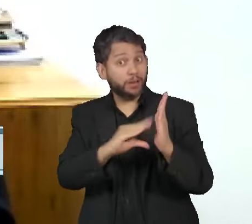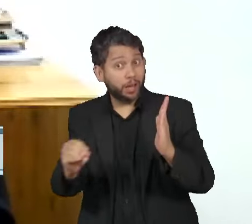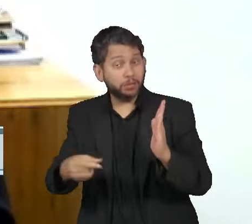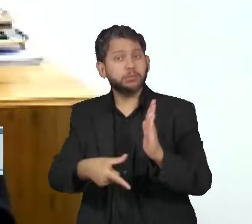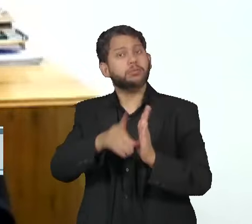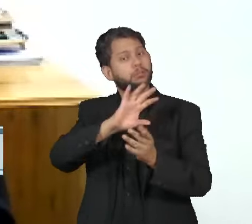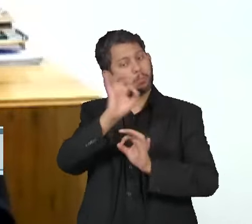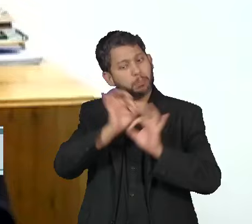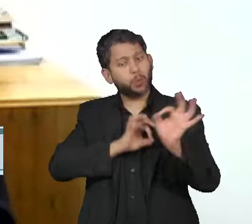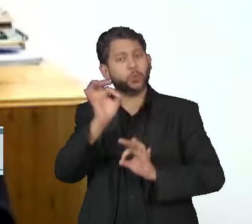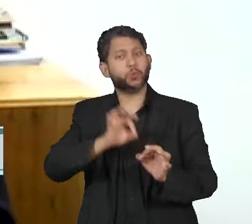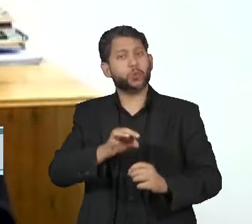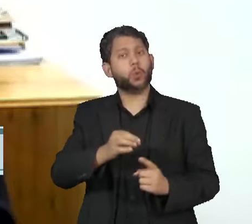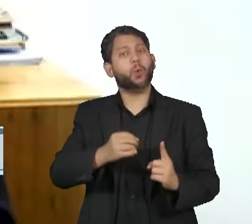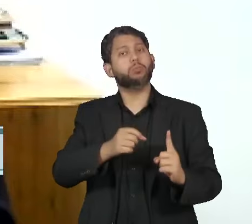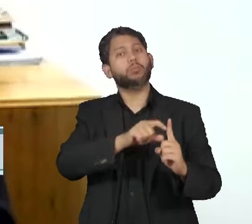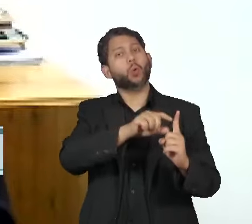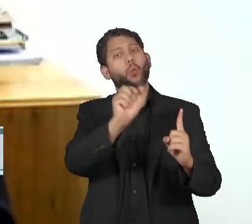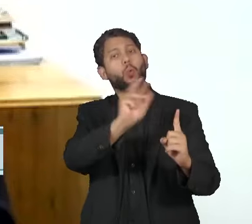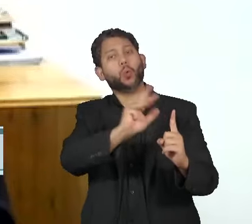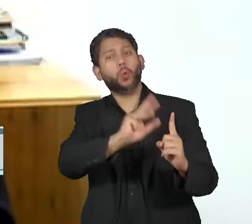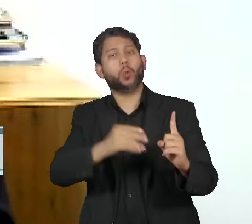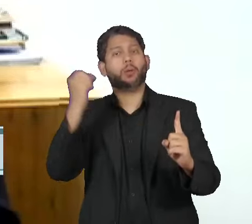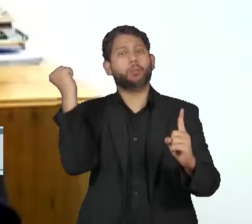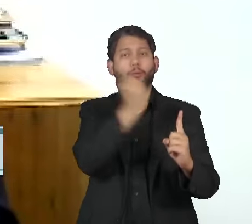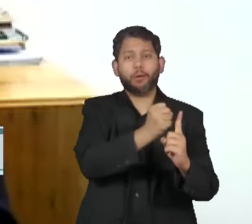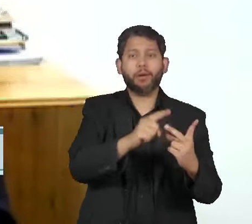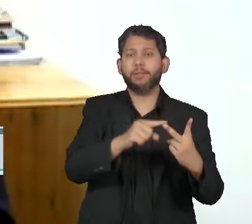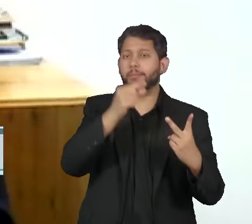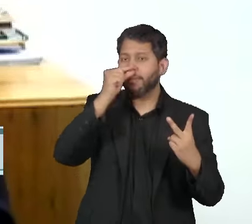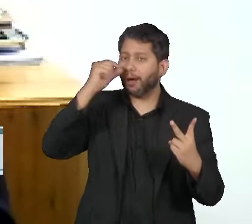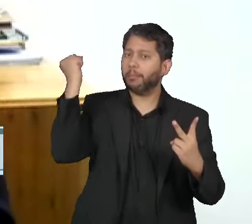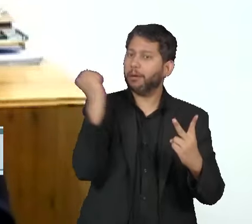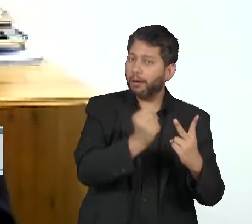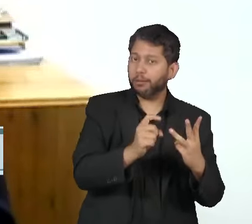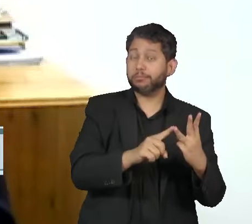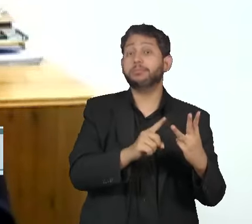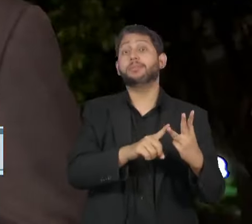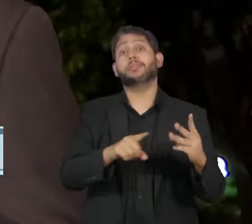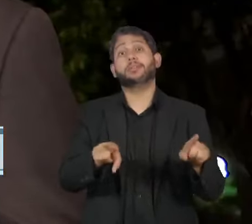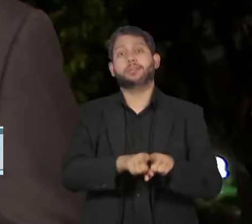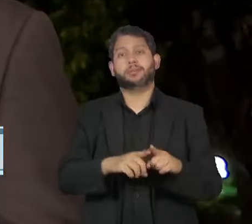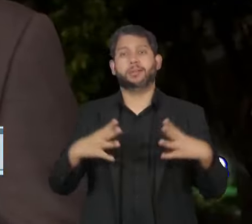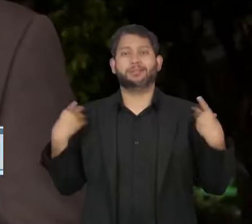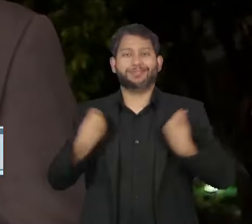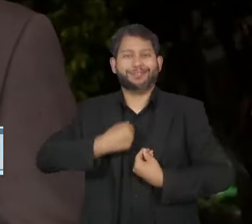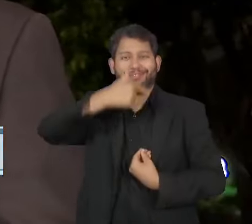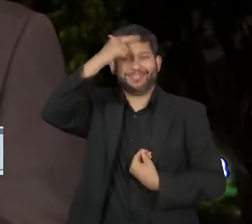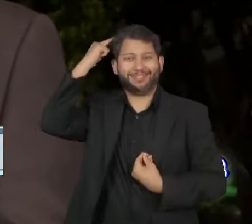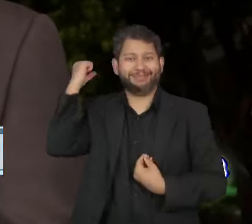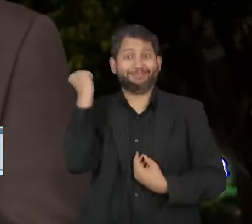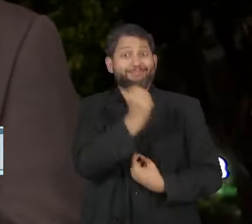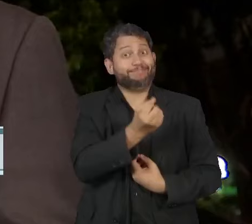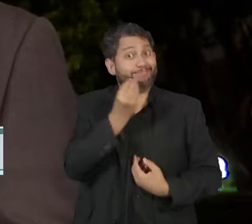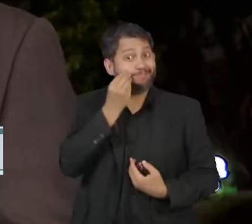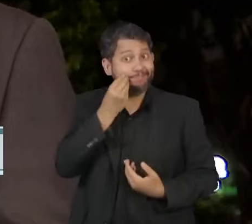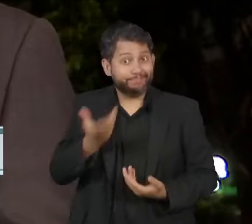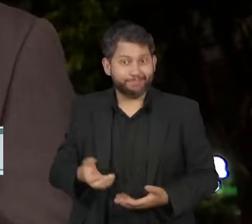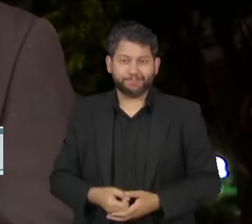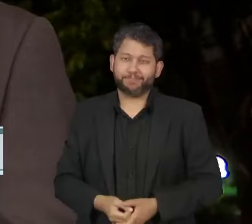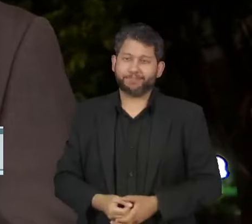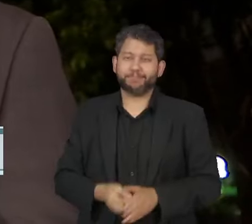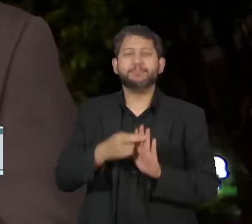planejaram a morte do presidente Lula, do vice-presidente Alckmin e do presidente do Tribunal Superior Eleitoral. O relatório da Polícia Federal